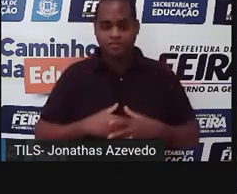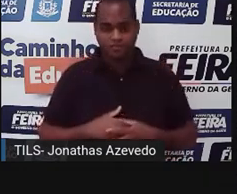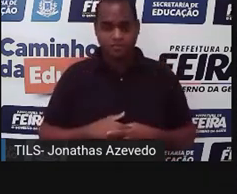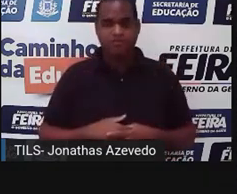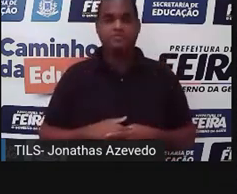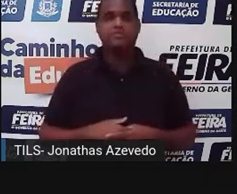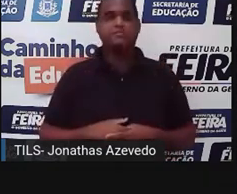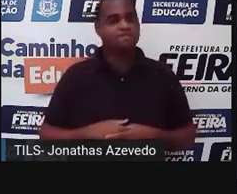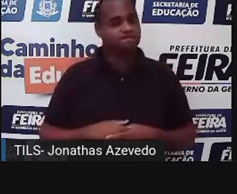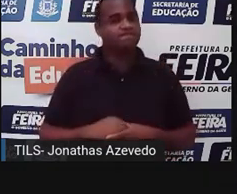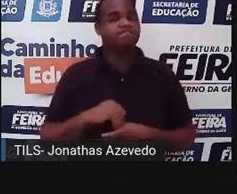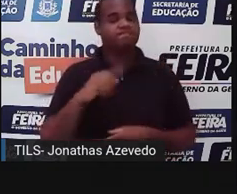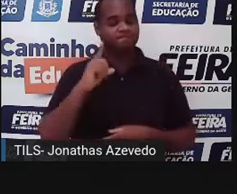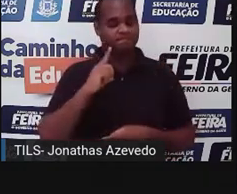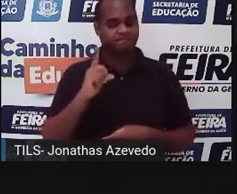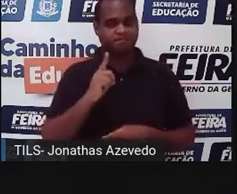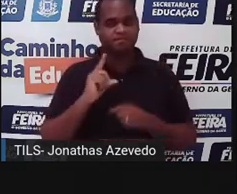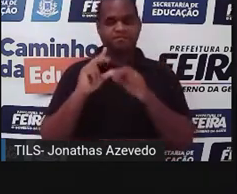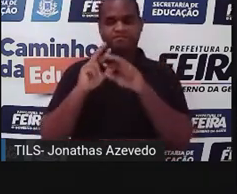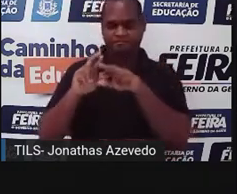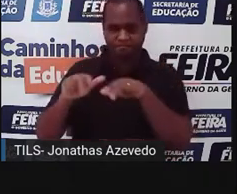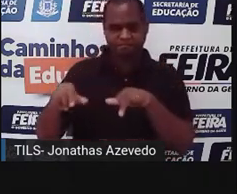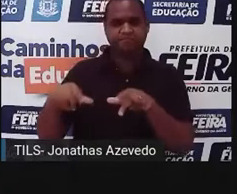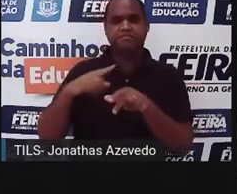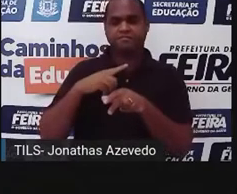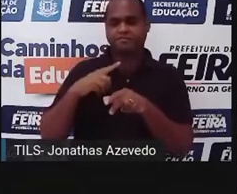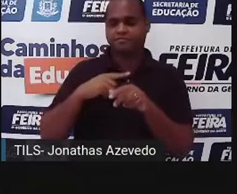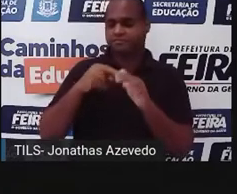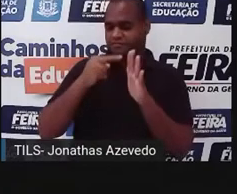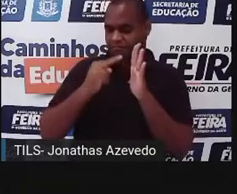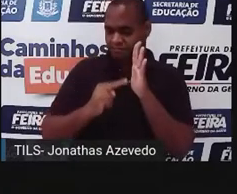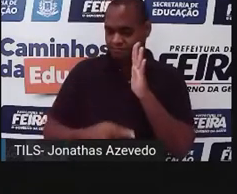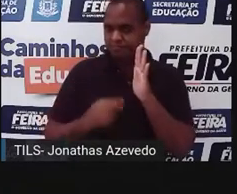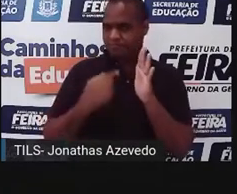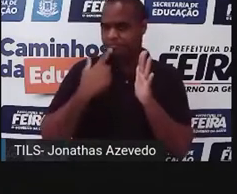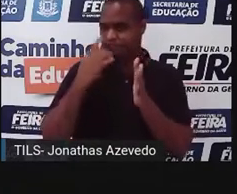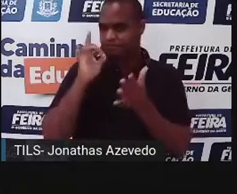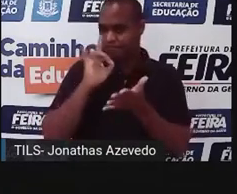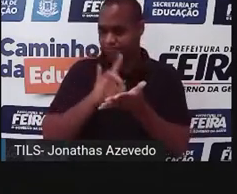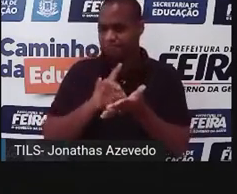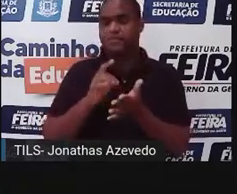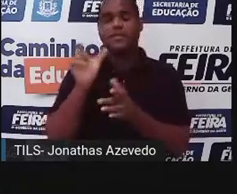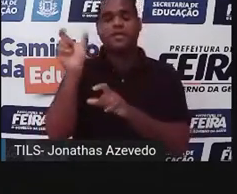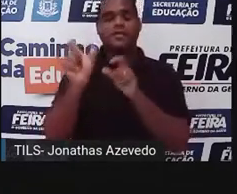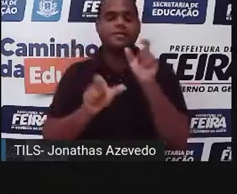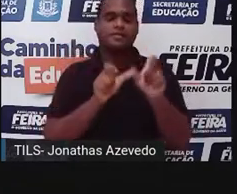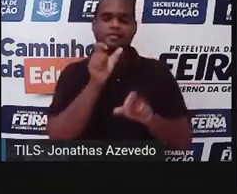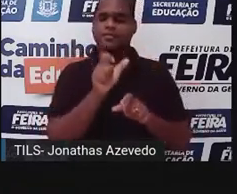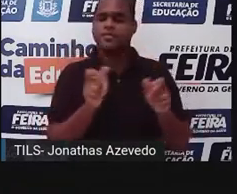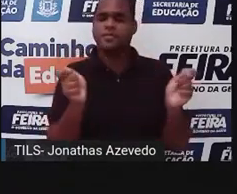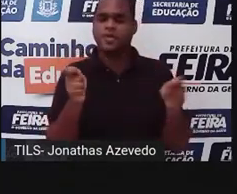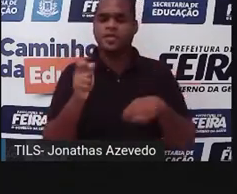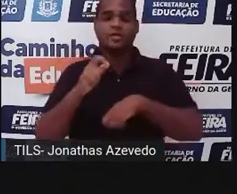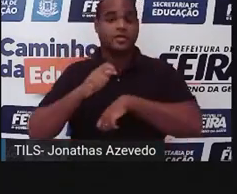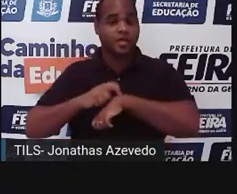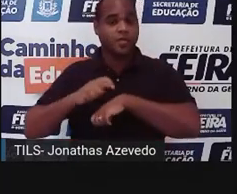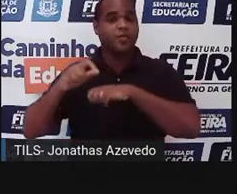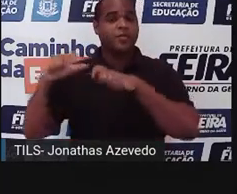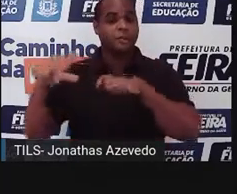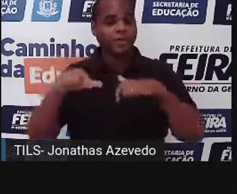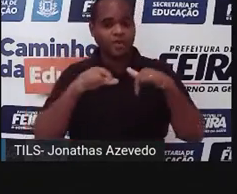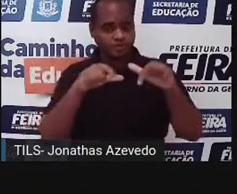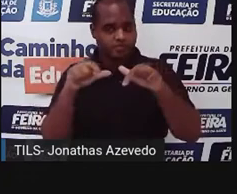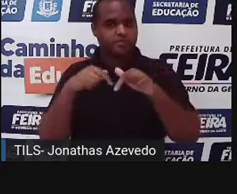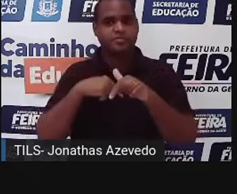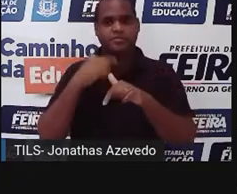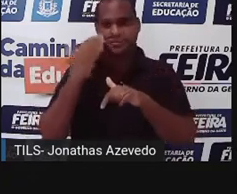temos os elementos da narrativa, normais, personagens, tempo, local. A